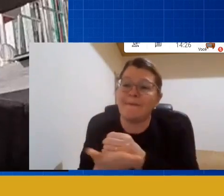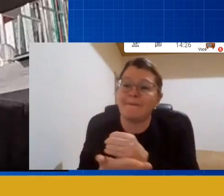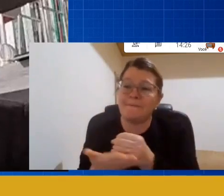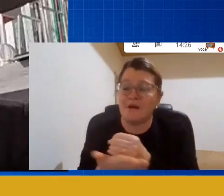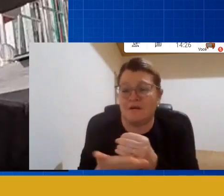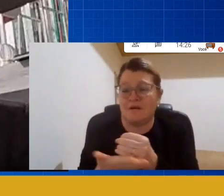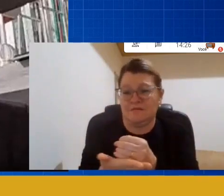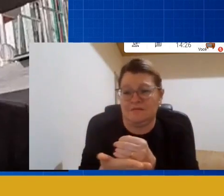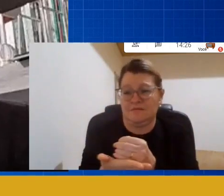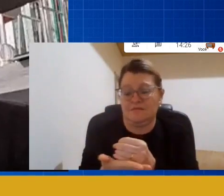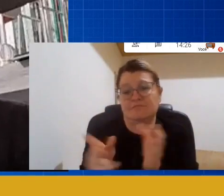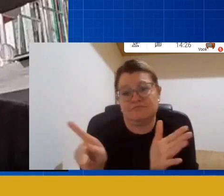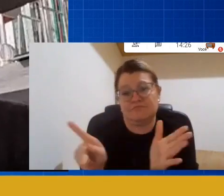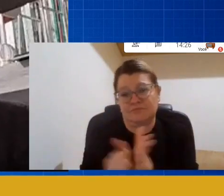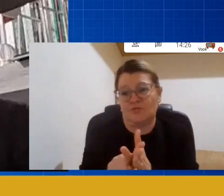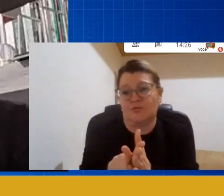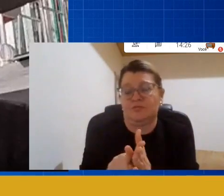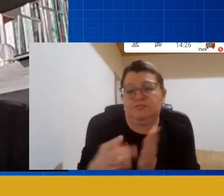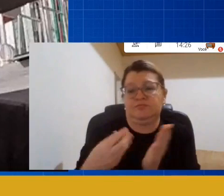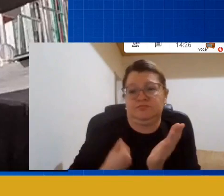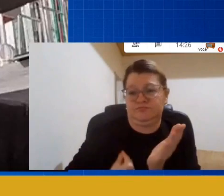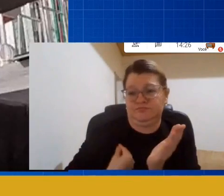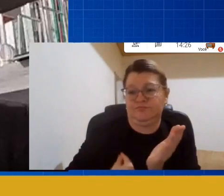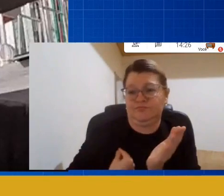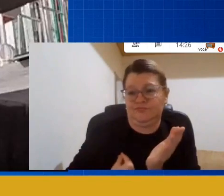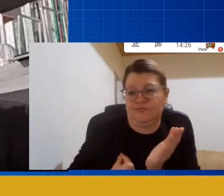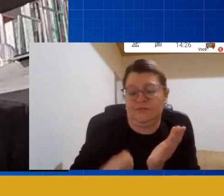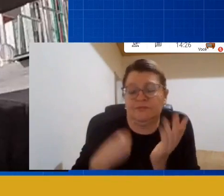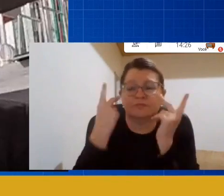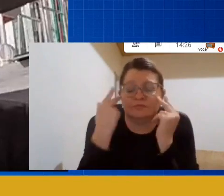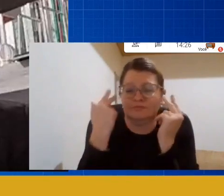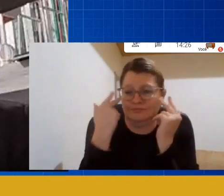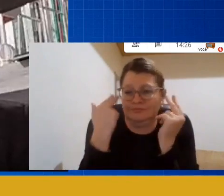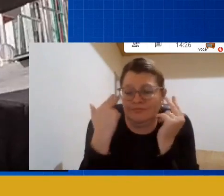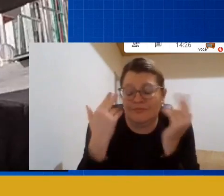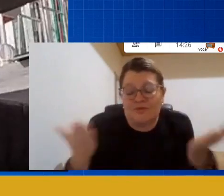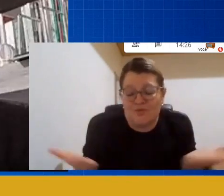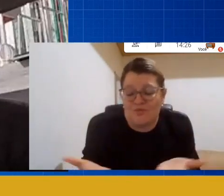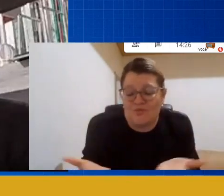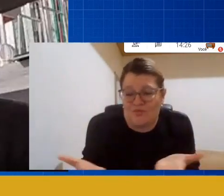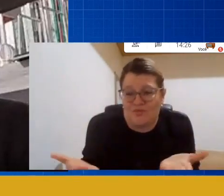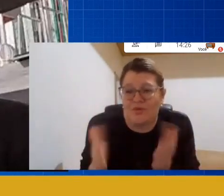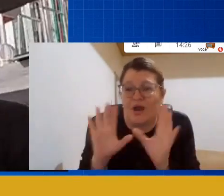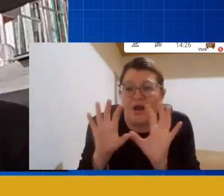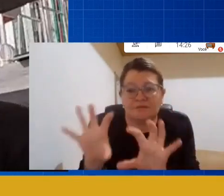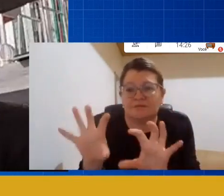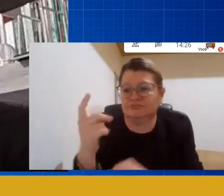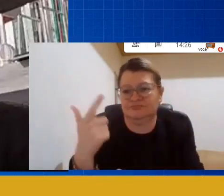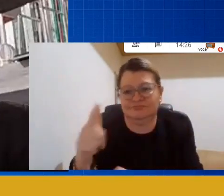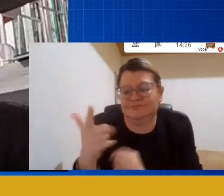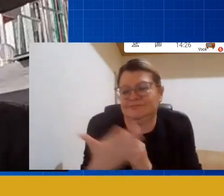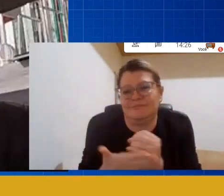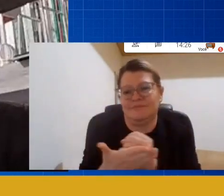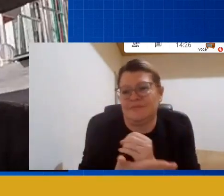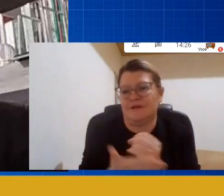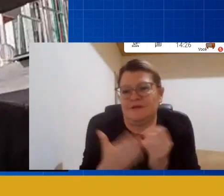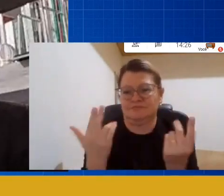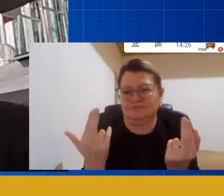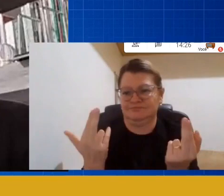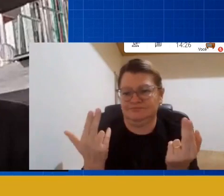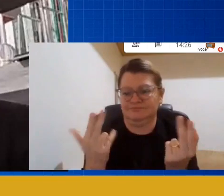vivenciando. Mas ela continua sendo norteadora. E aí é que está a grande questão.